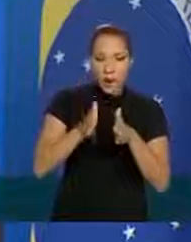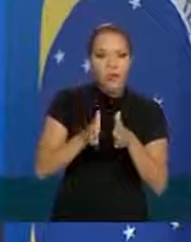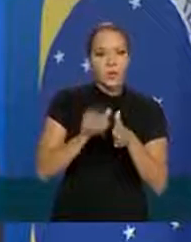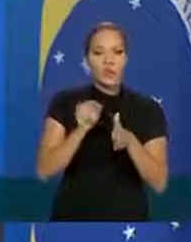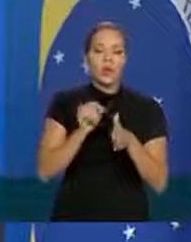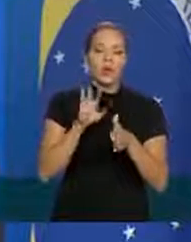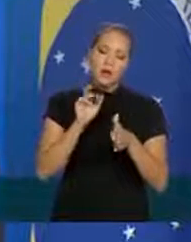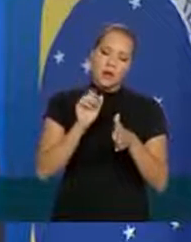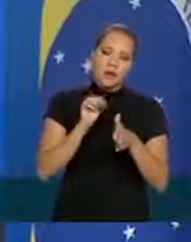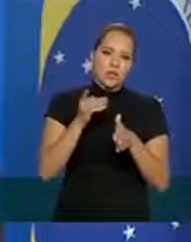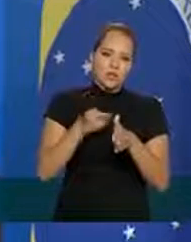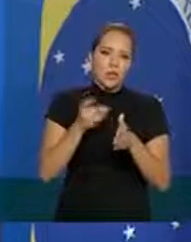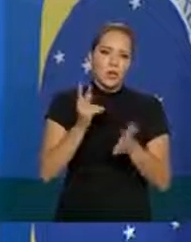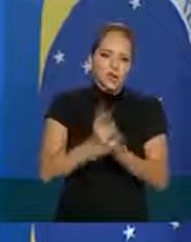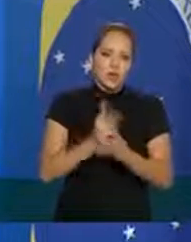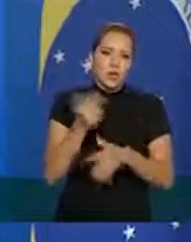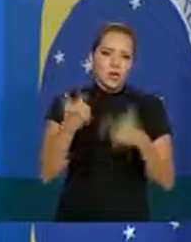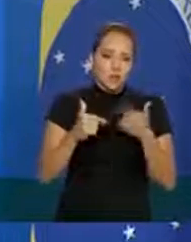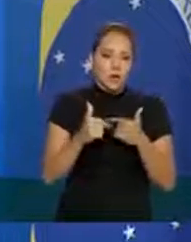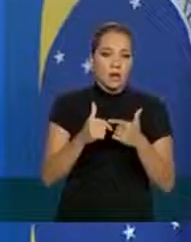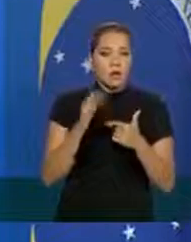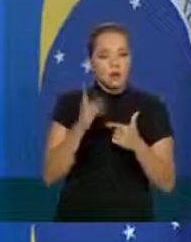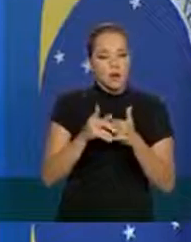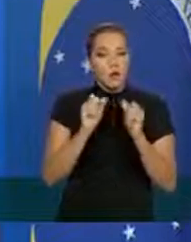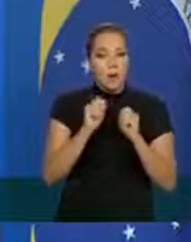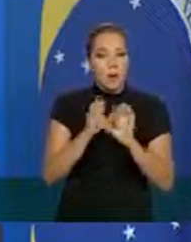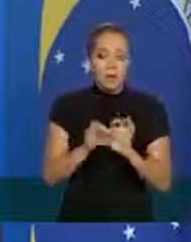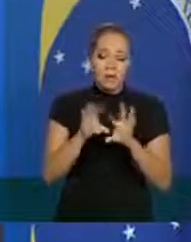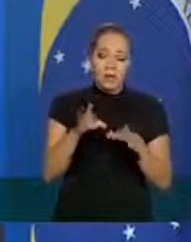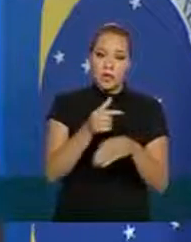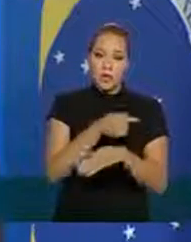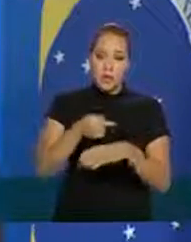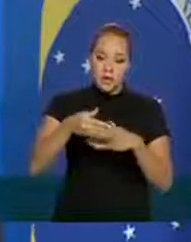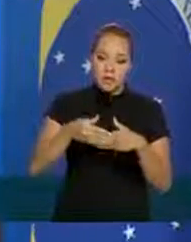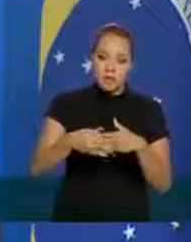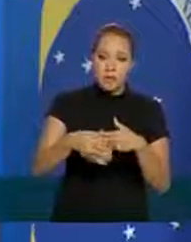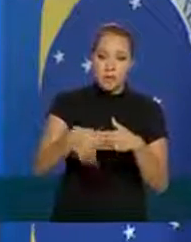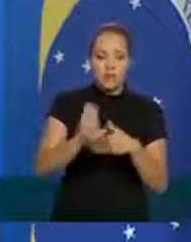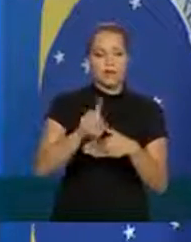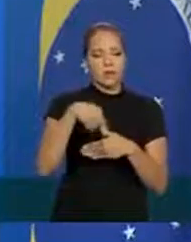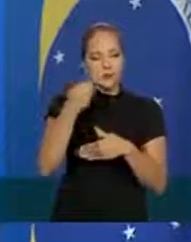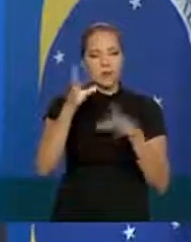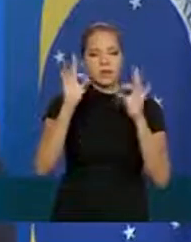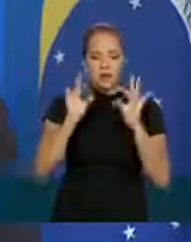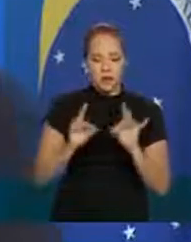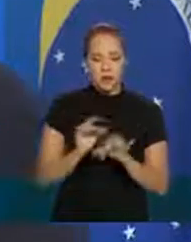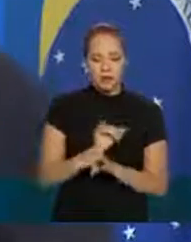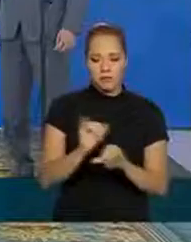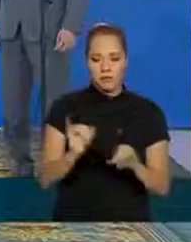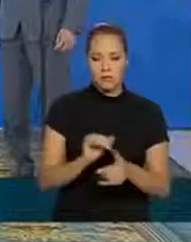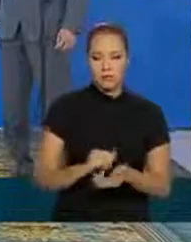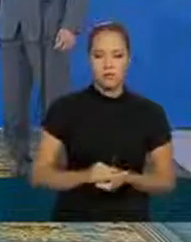disponível nas próximas semanas e nós vamos fornecer detalhes adicionais em breve